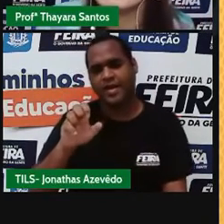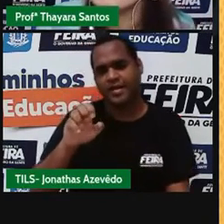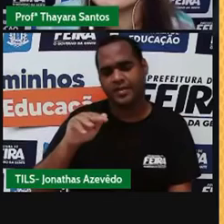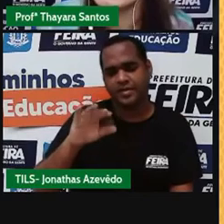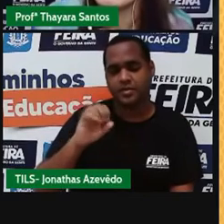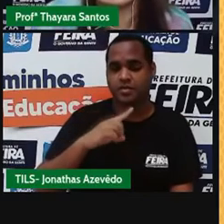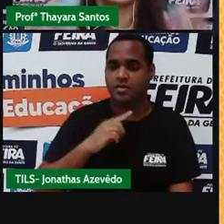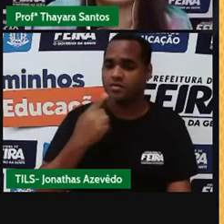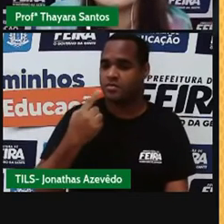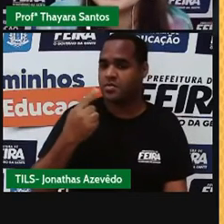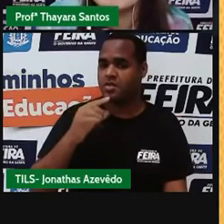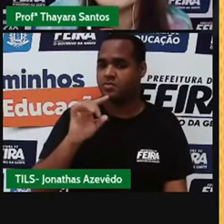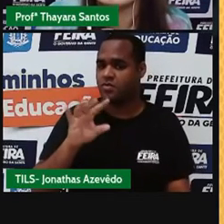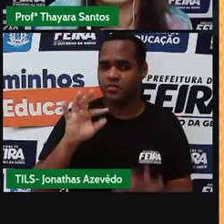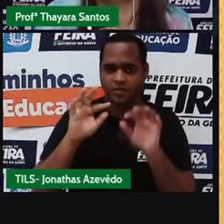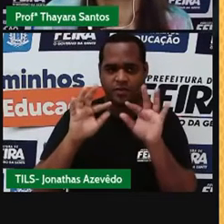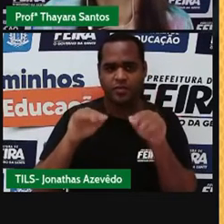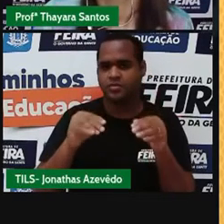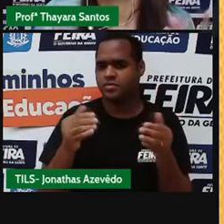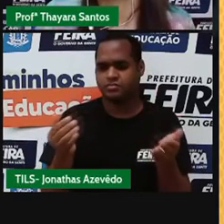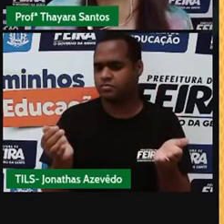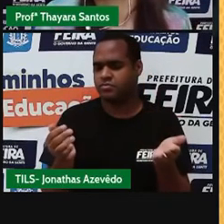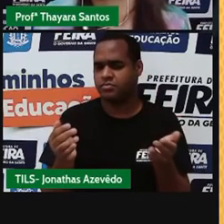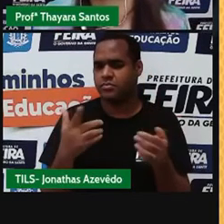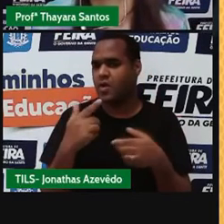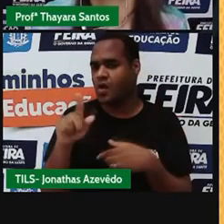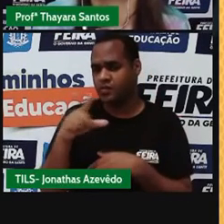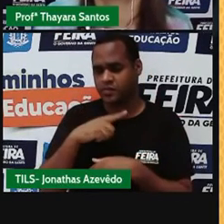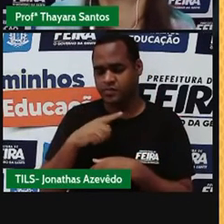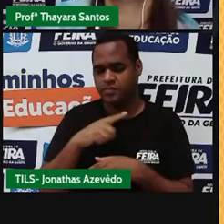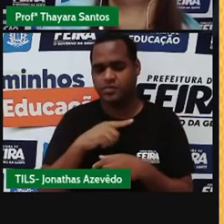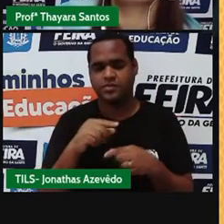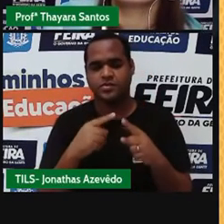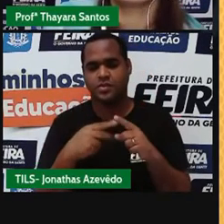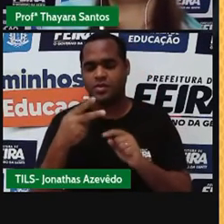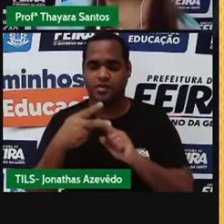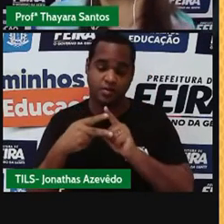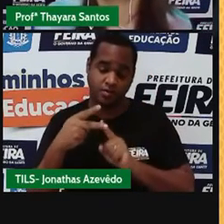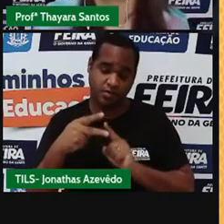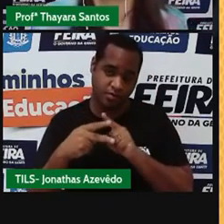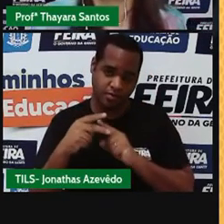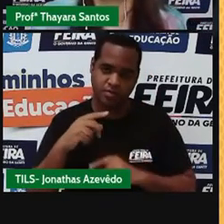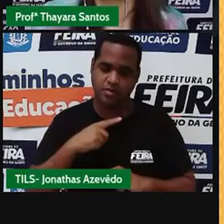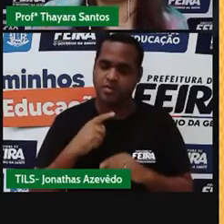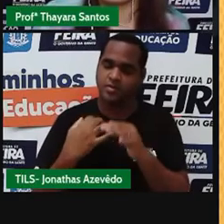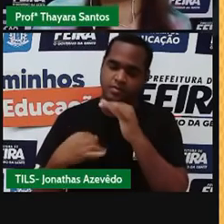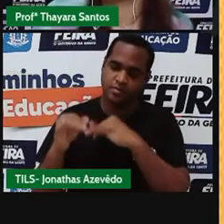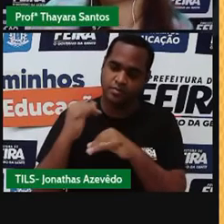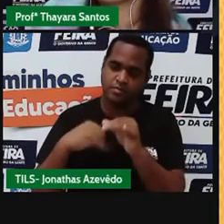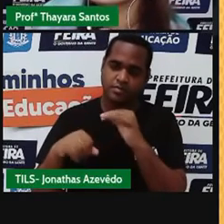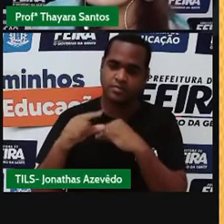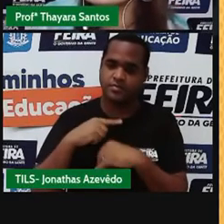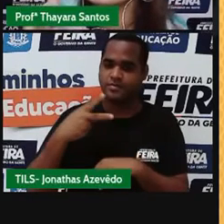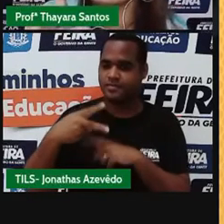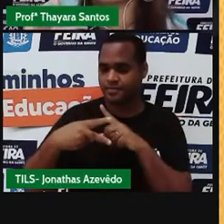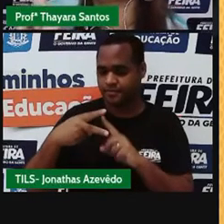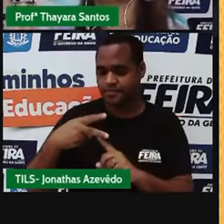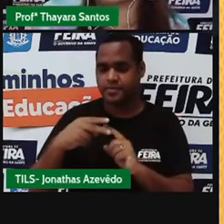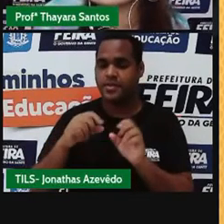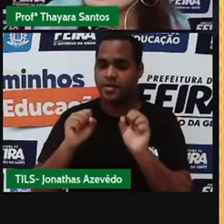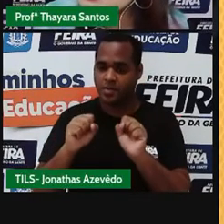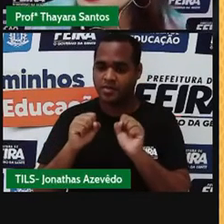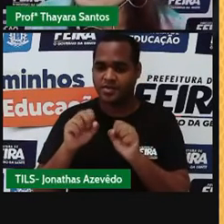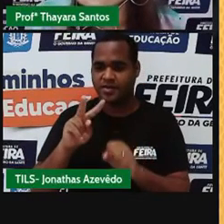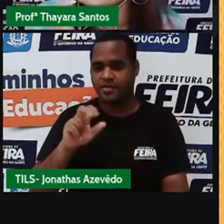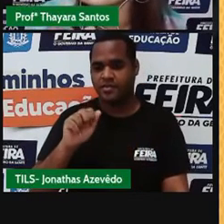primeira e única e última. Já aqueles átomos que tem duas camadas eletrônicas, então, a segunda vai ser a camada